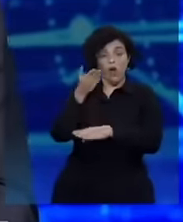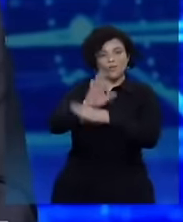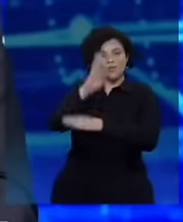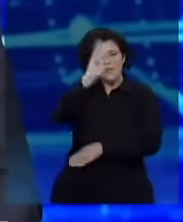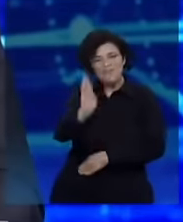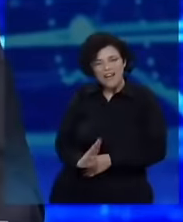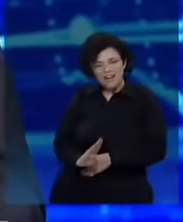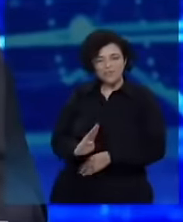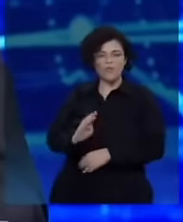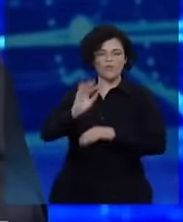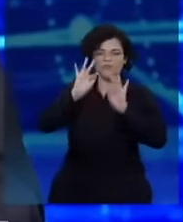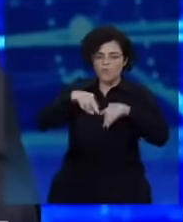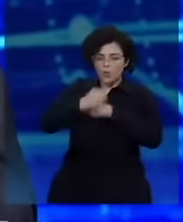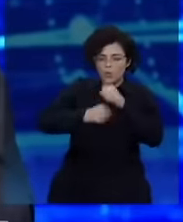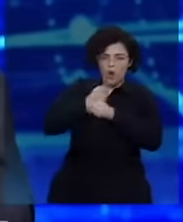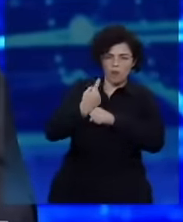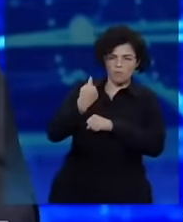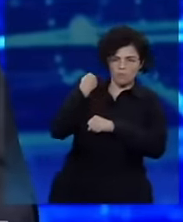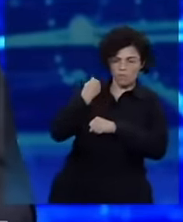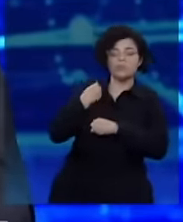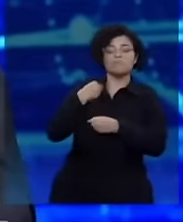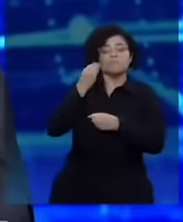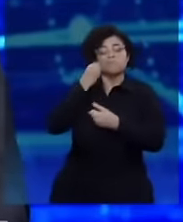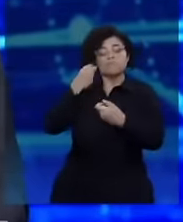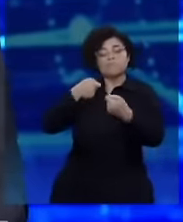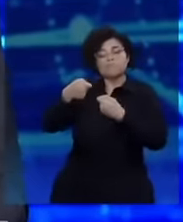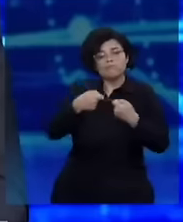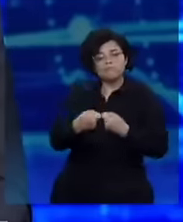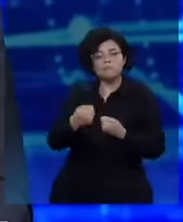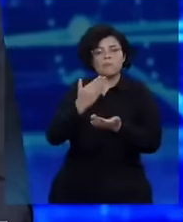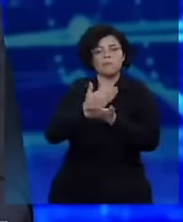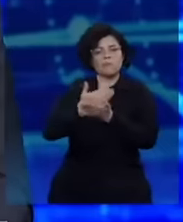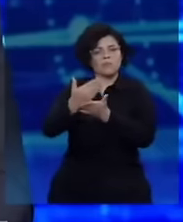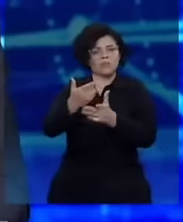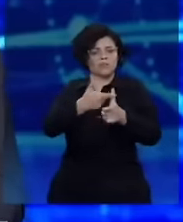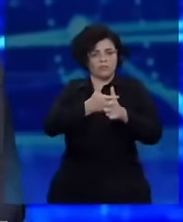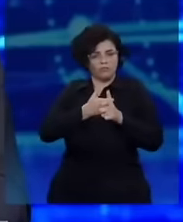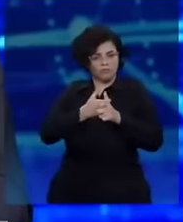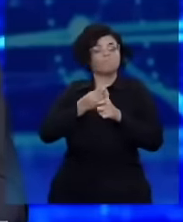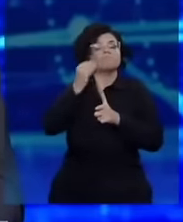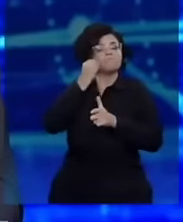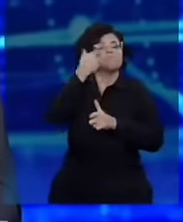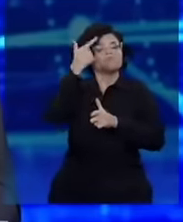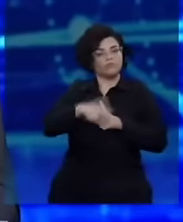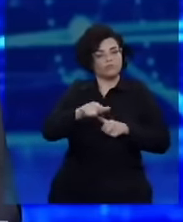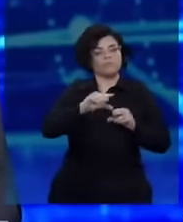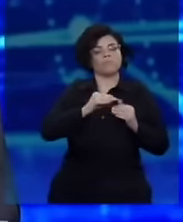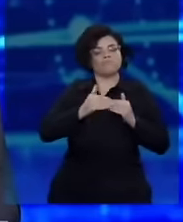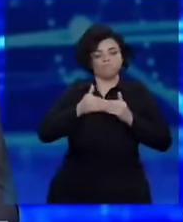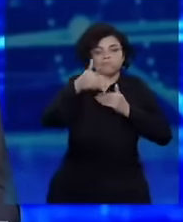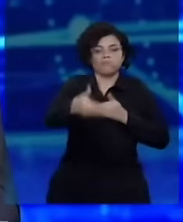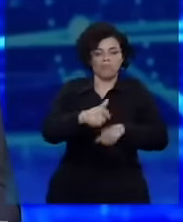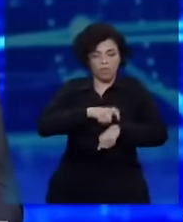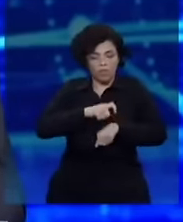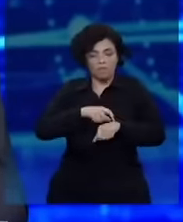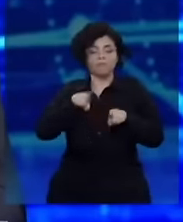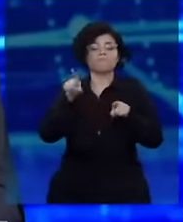ano passado, nós renegociamos o parcelamento dos precatórios e criamos, então, o Auxílio Emergencial de R$ 400.